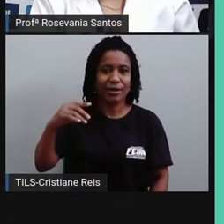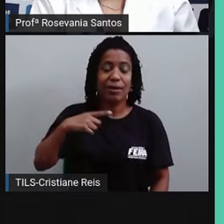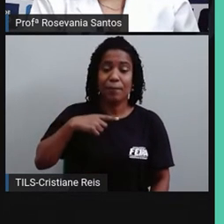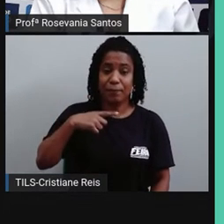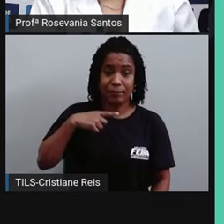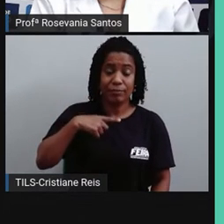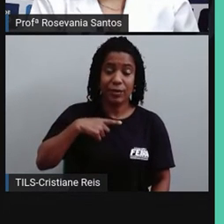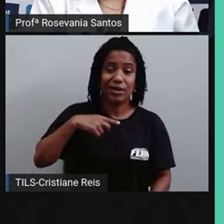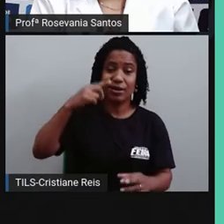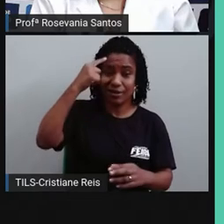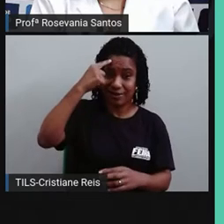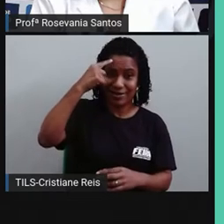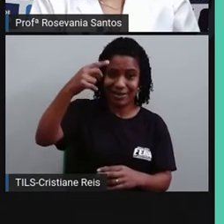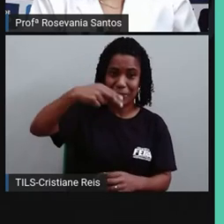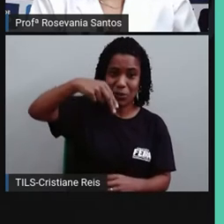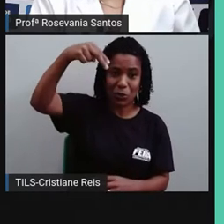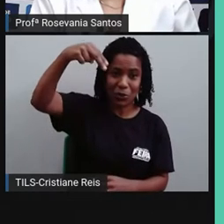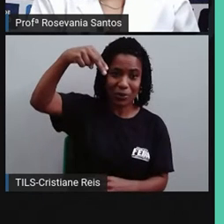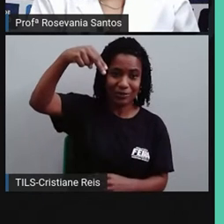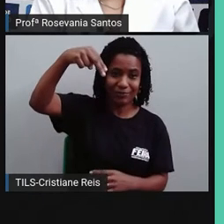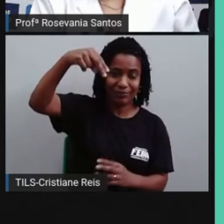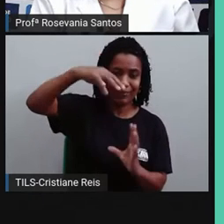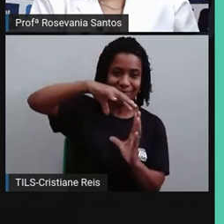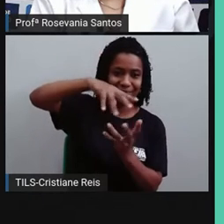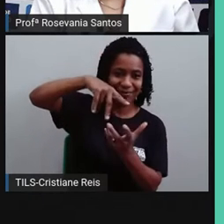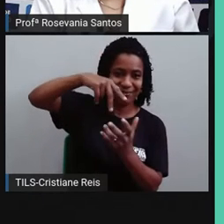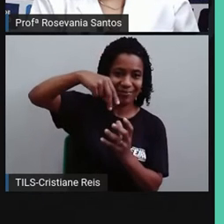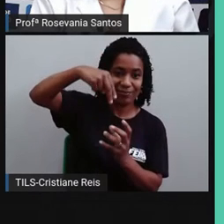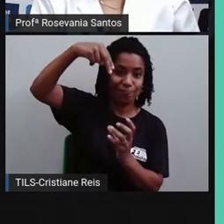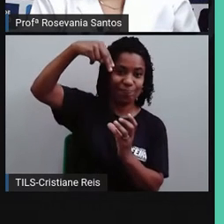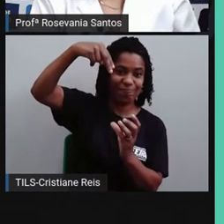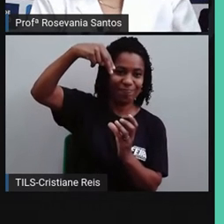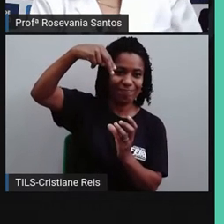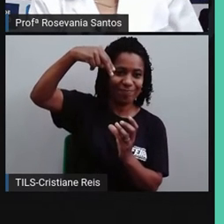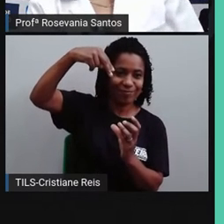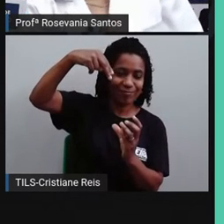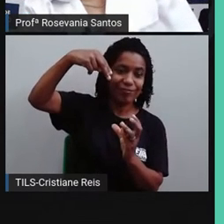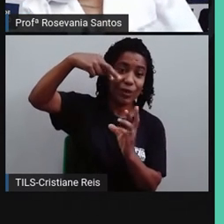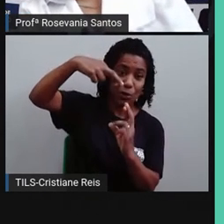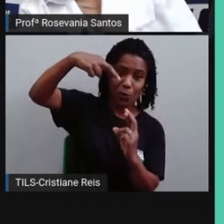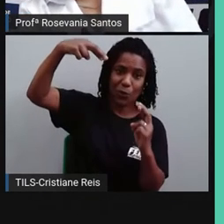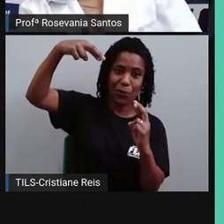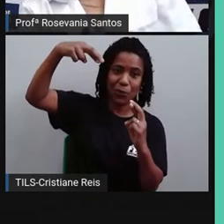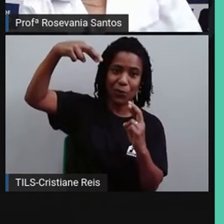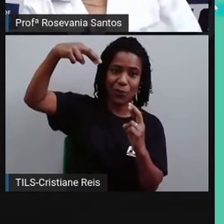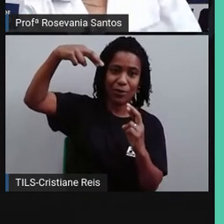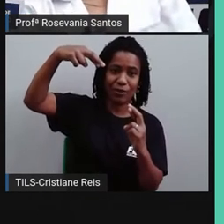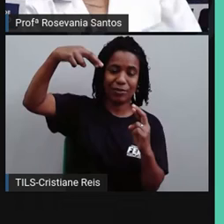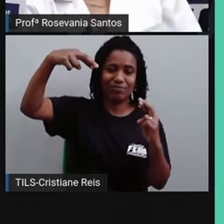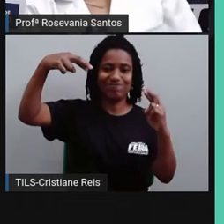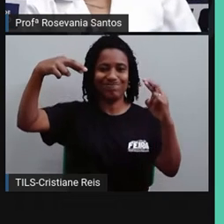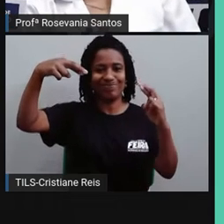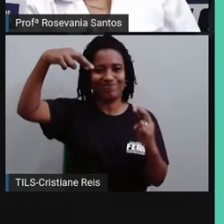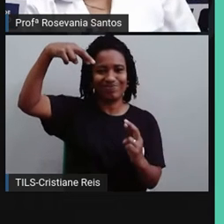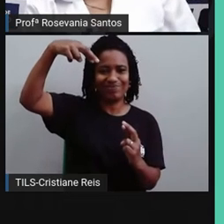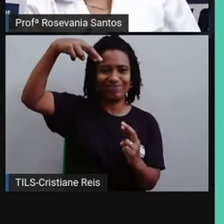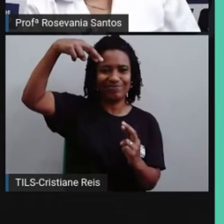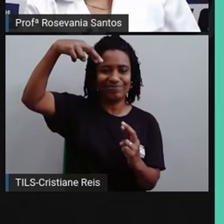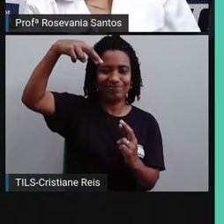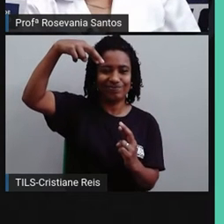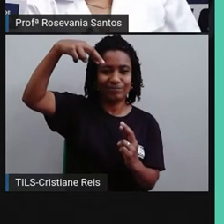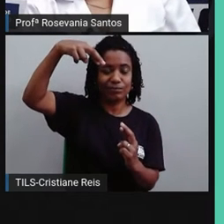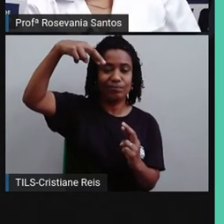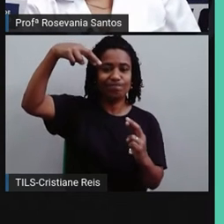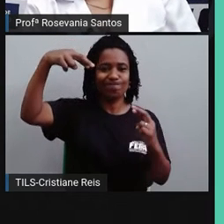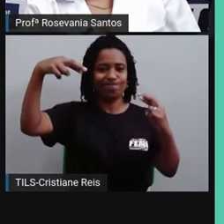diferencinha de 23 graus e meio, eu também preciso ajustar o centro da Terra. Já que eu inclinei, eu preciso ajustar também o centro.